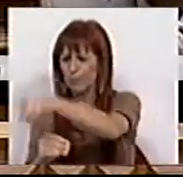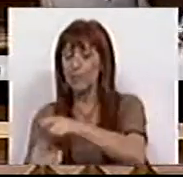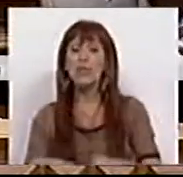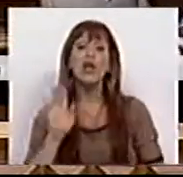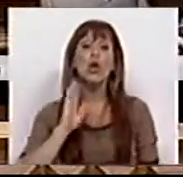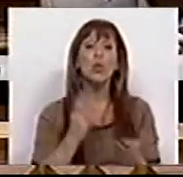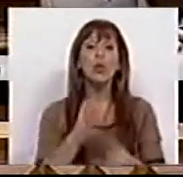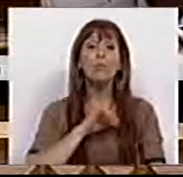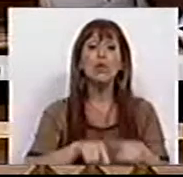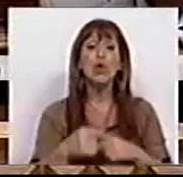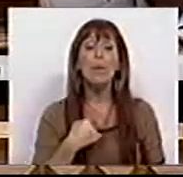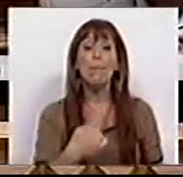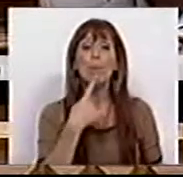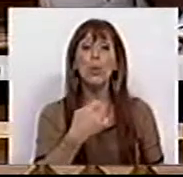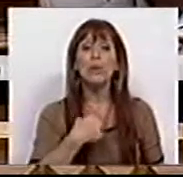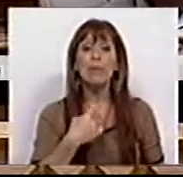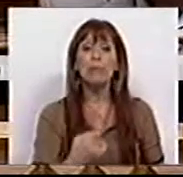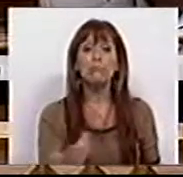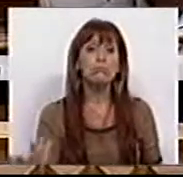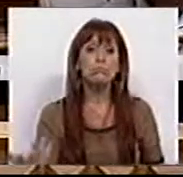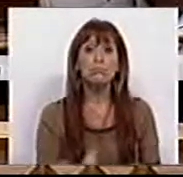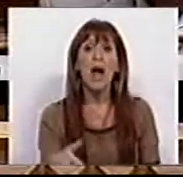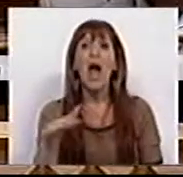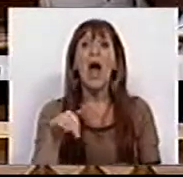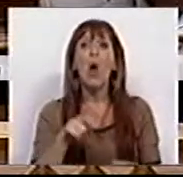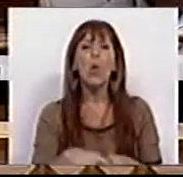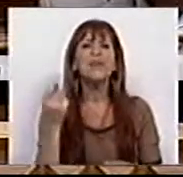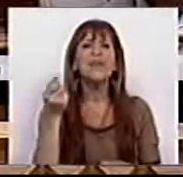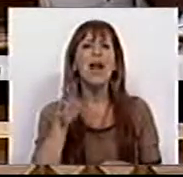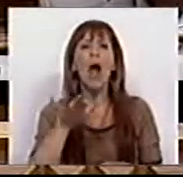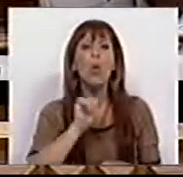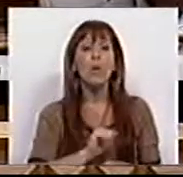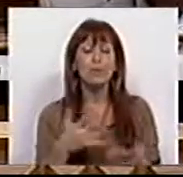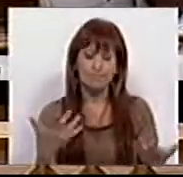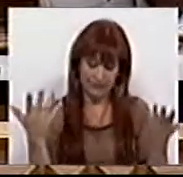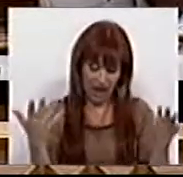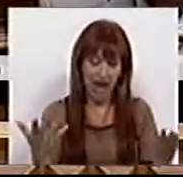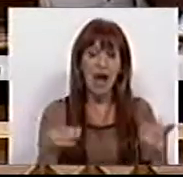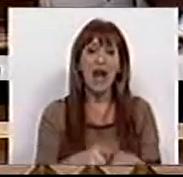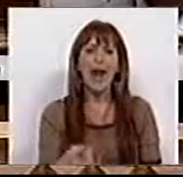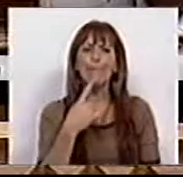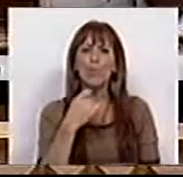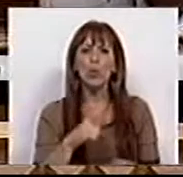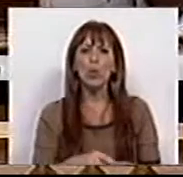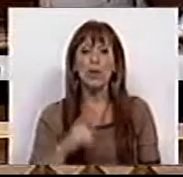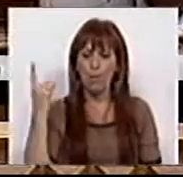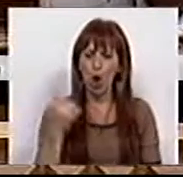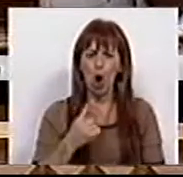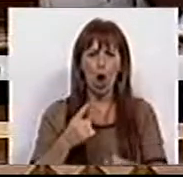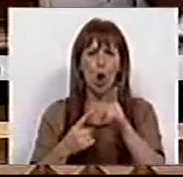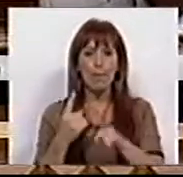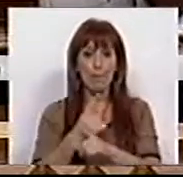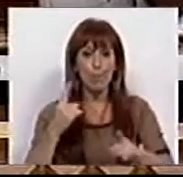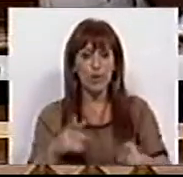Sr. Deputado, pergunta onde é que está o dinheiro? Ora, essa é a pergunta que se impõe.